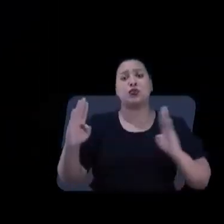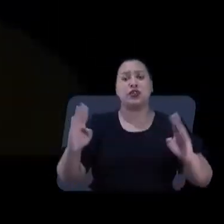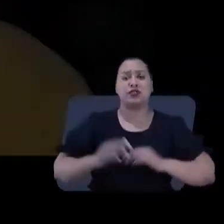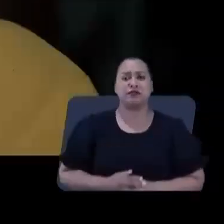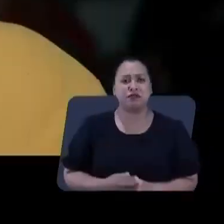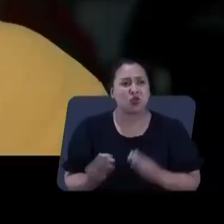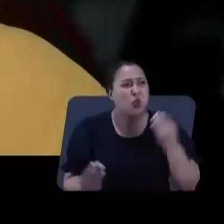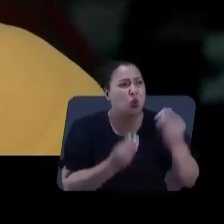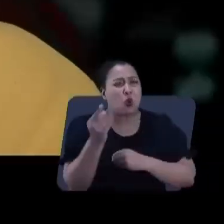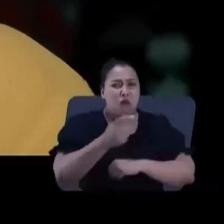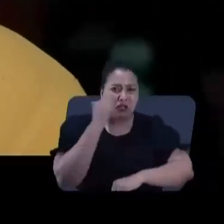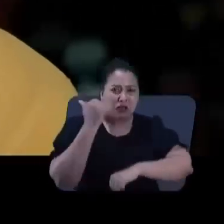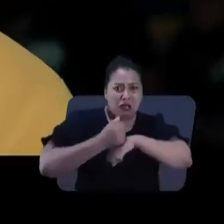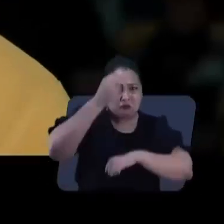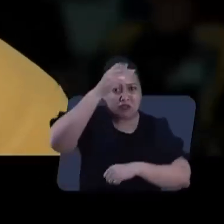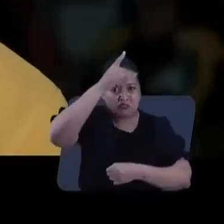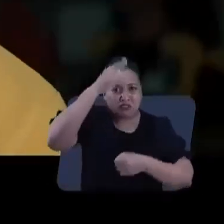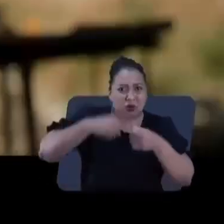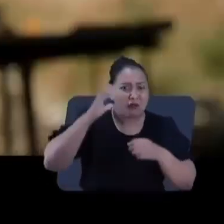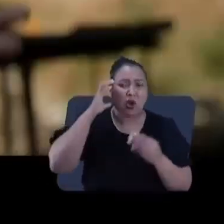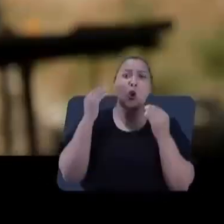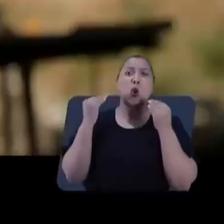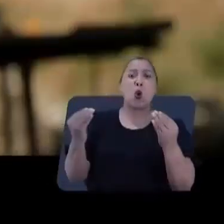Pessoas falando para a câmera.